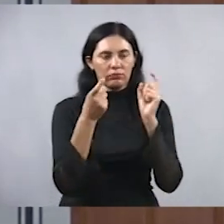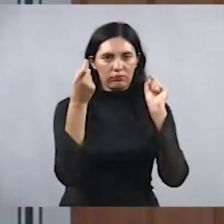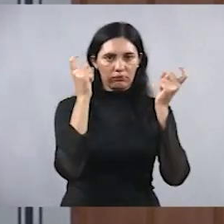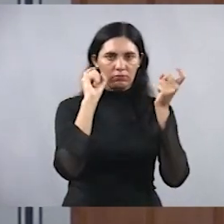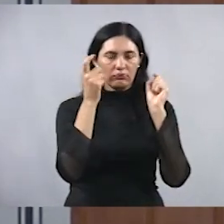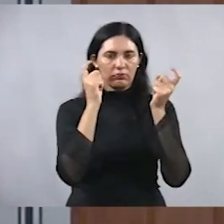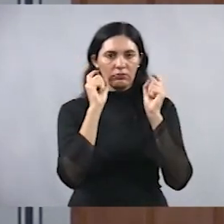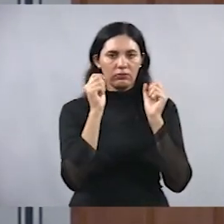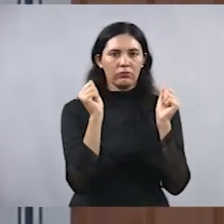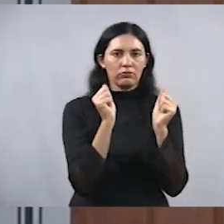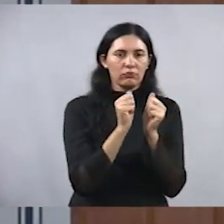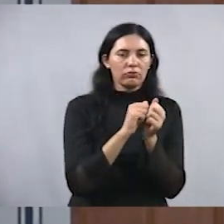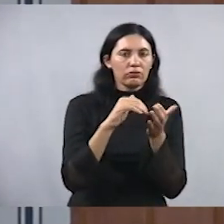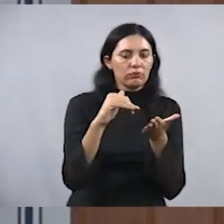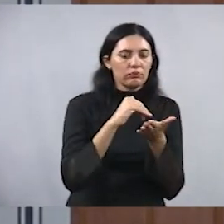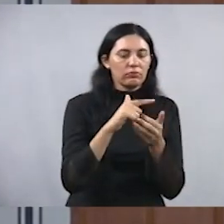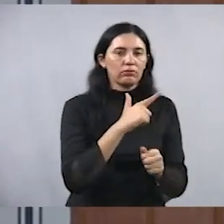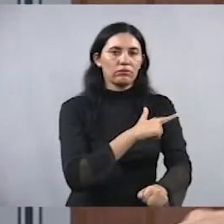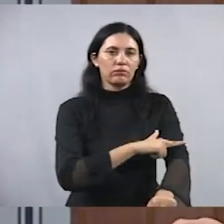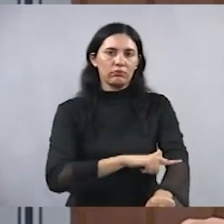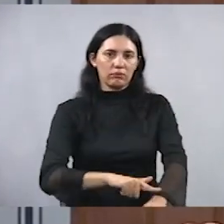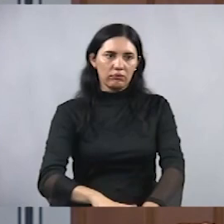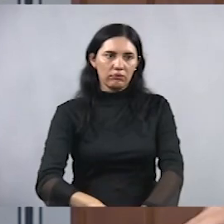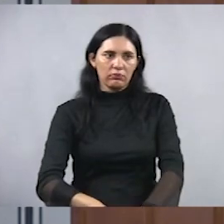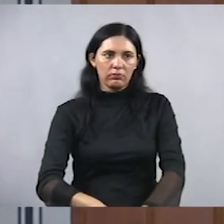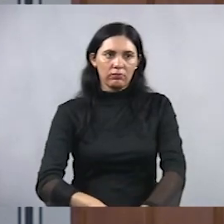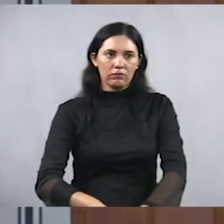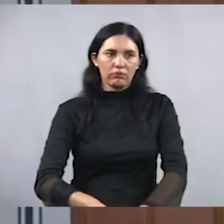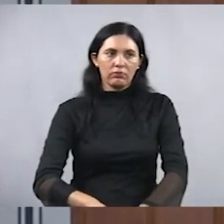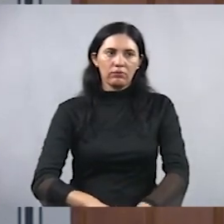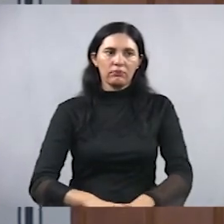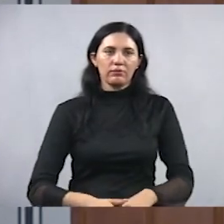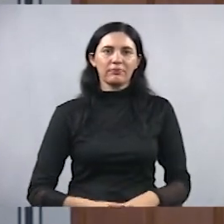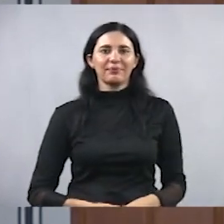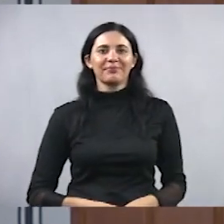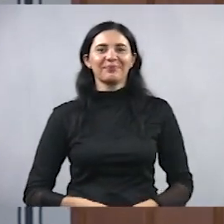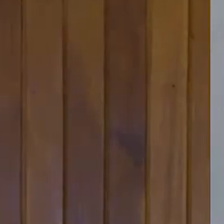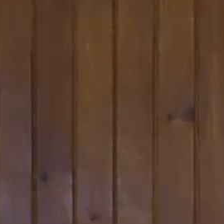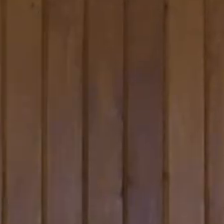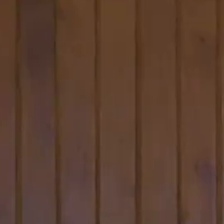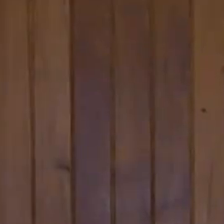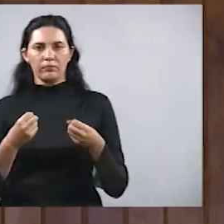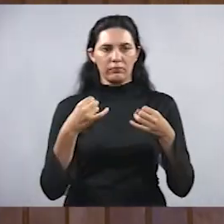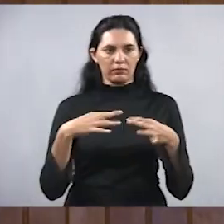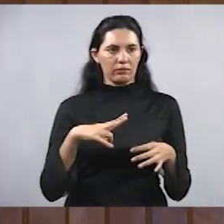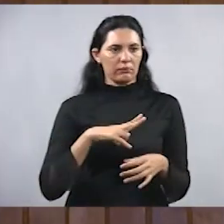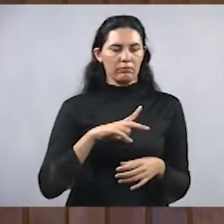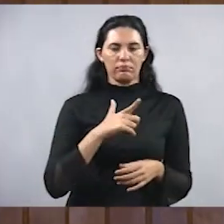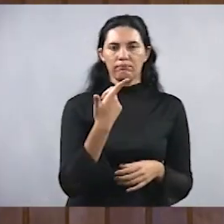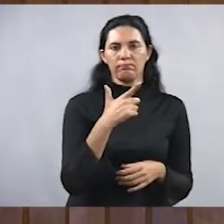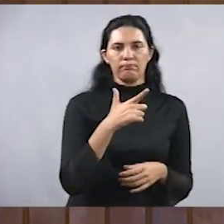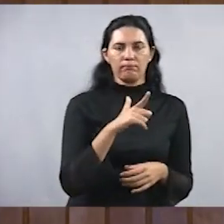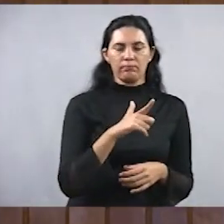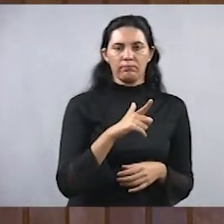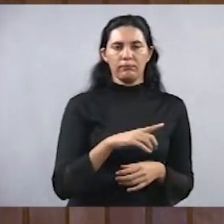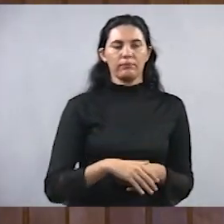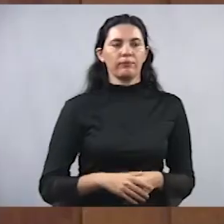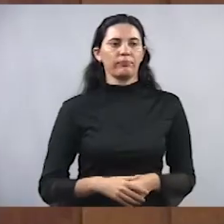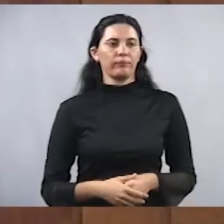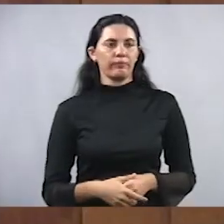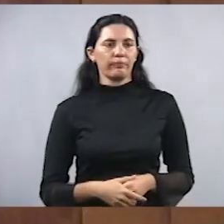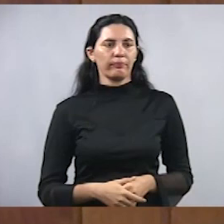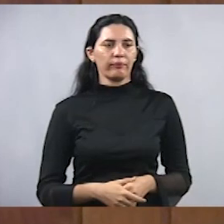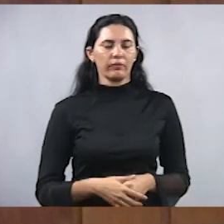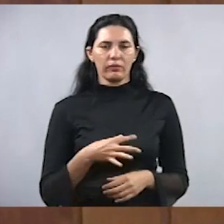discutir amplamente isso e catapultar definitivamente esse tema. Não havendo vereadores inscritos,